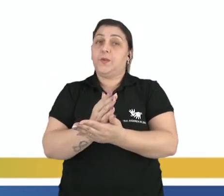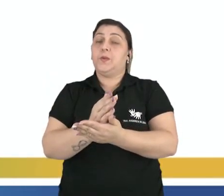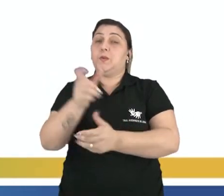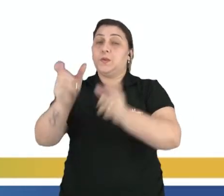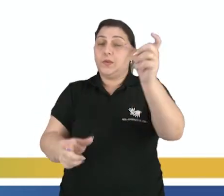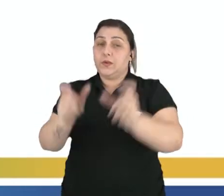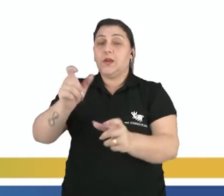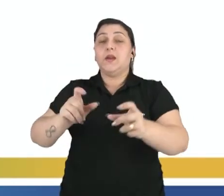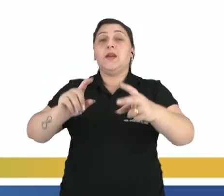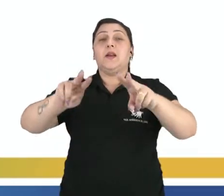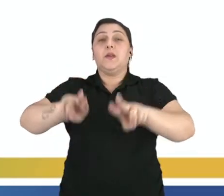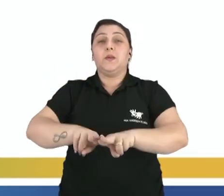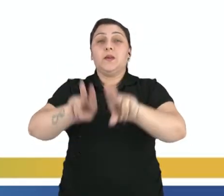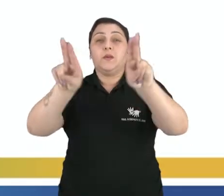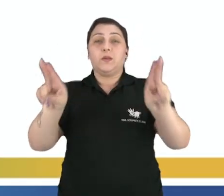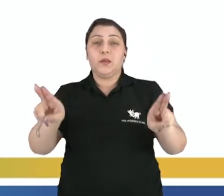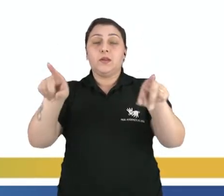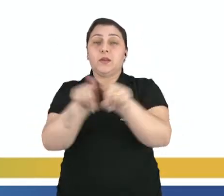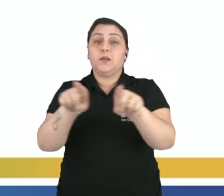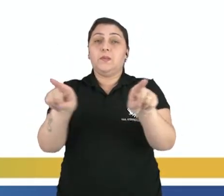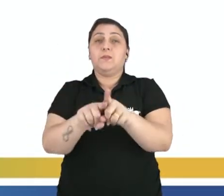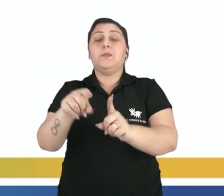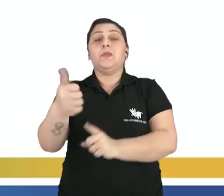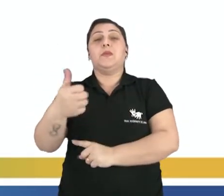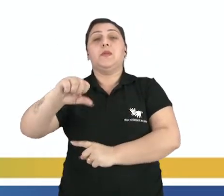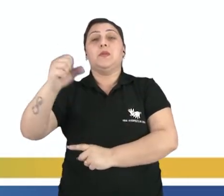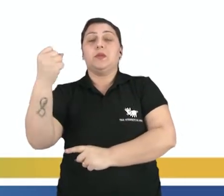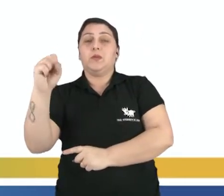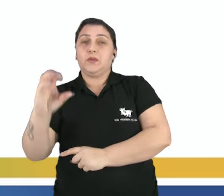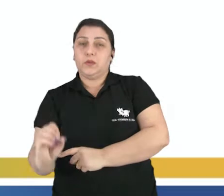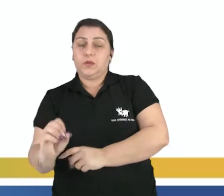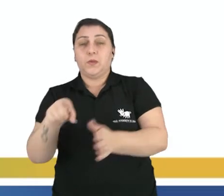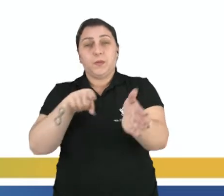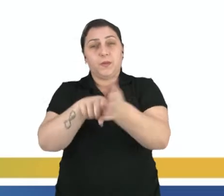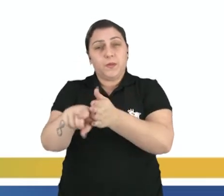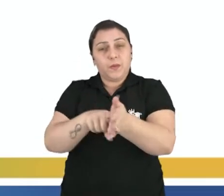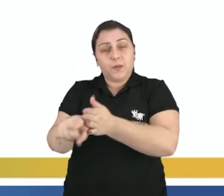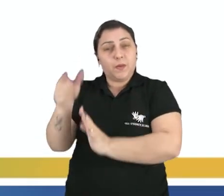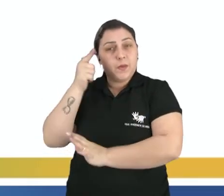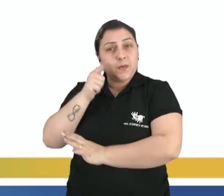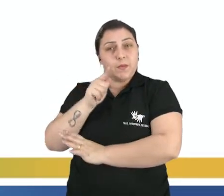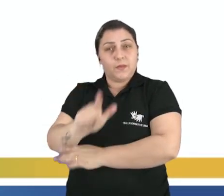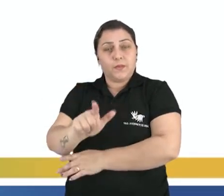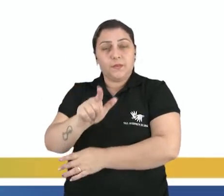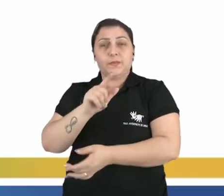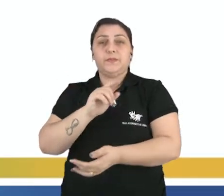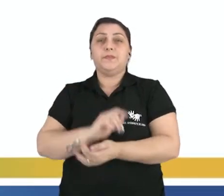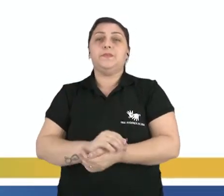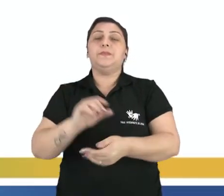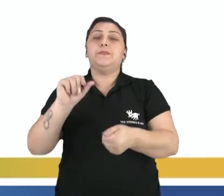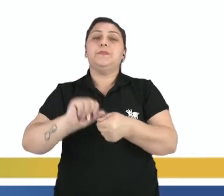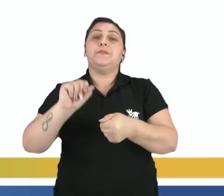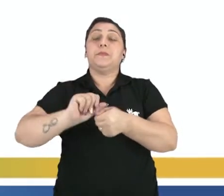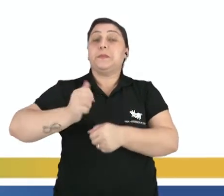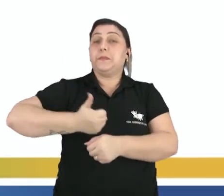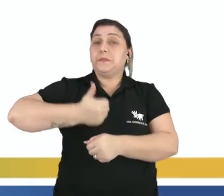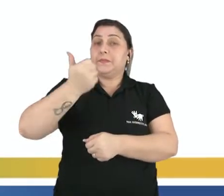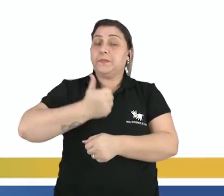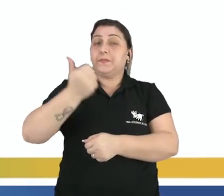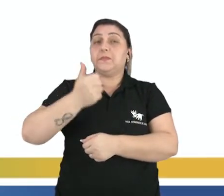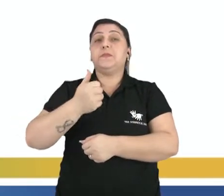a clonagem. Lá em 1980, um pesquisador conseguiu fazer a primeira